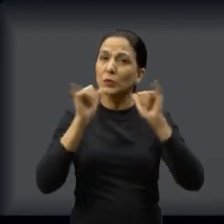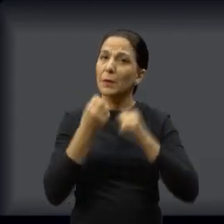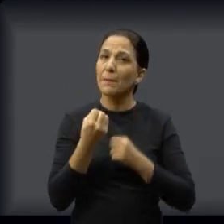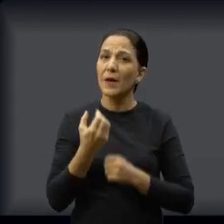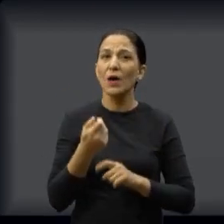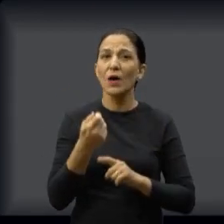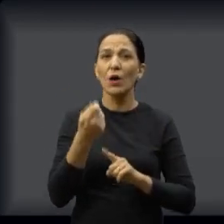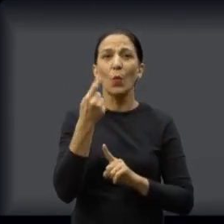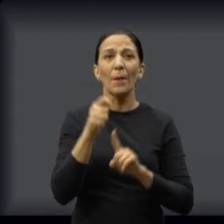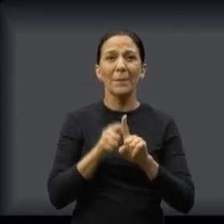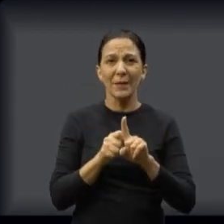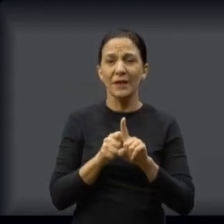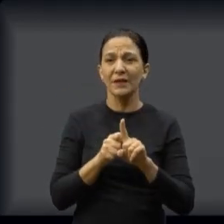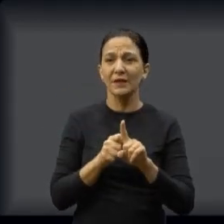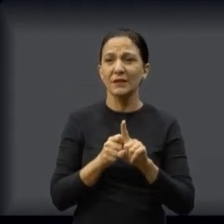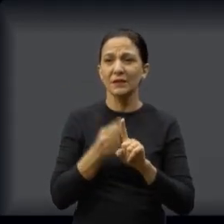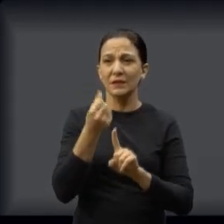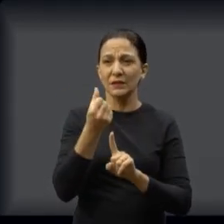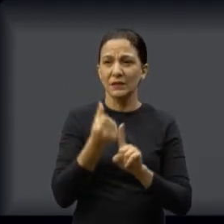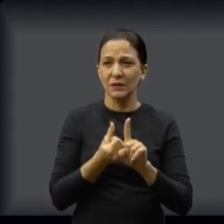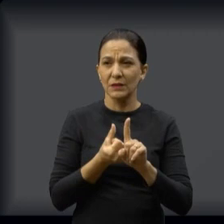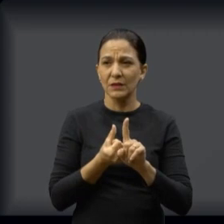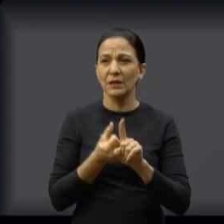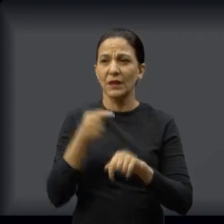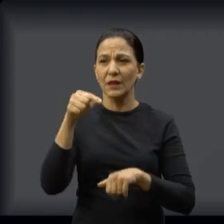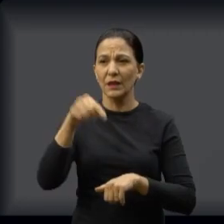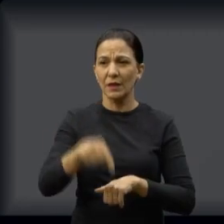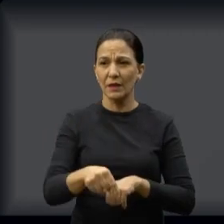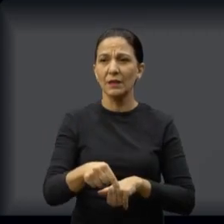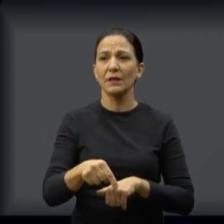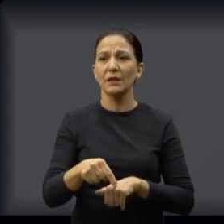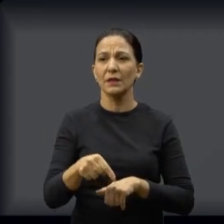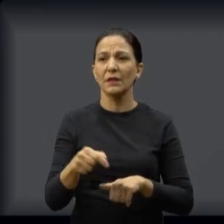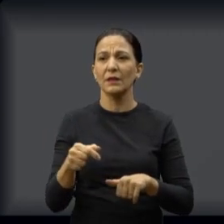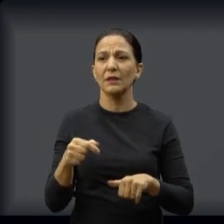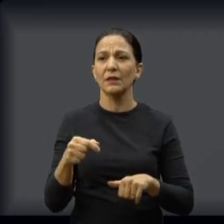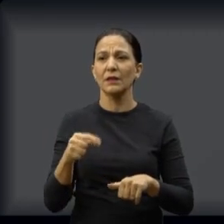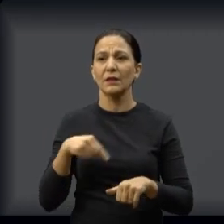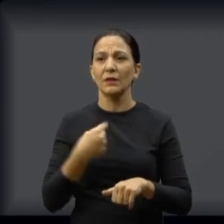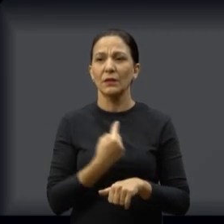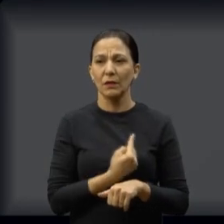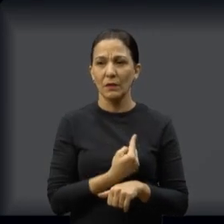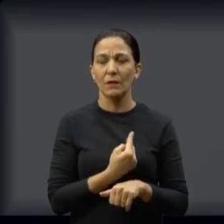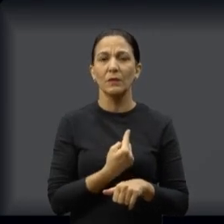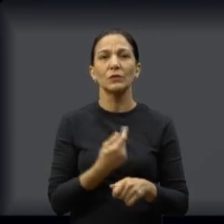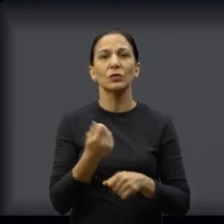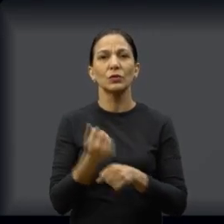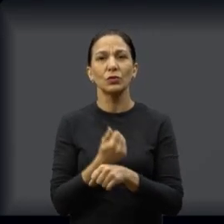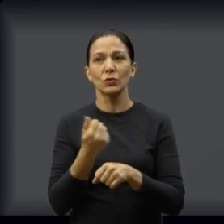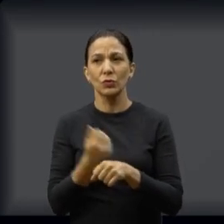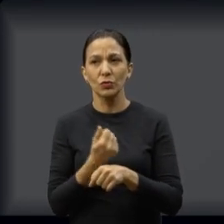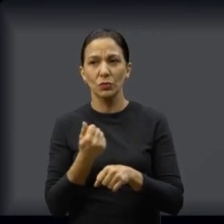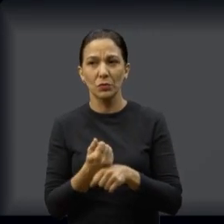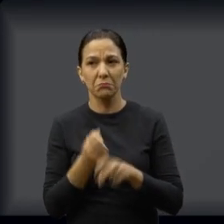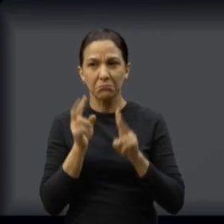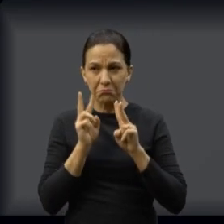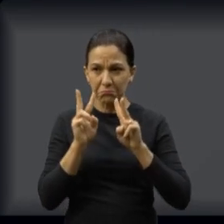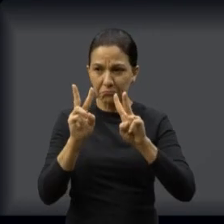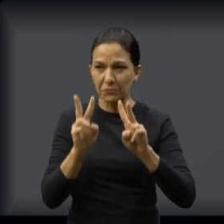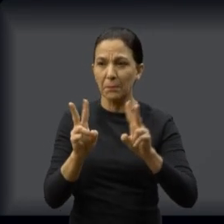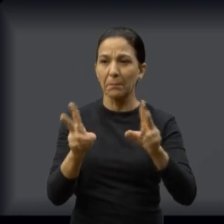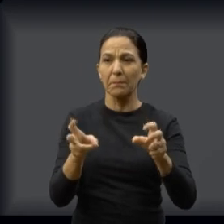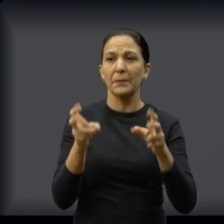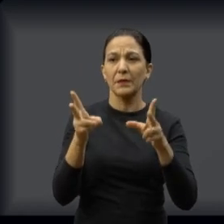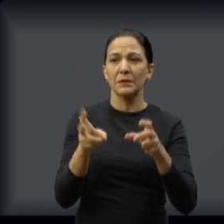um mês que o prefeito Edinho Silva encampou aqui o Tropical, então a gente veio ver como que estão as obras, o andamento das obras, então a gente já